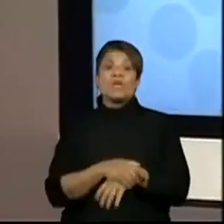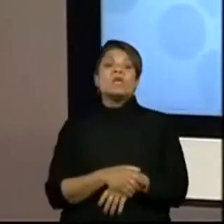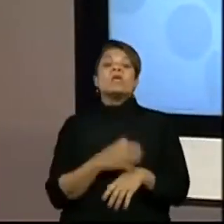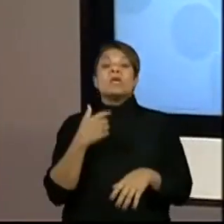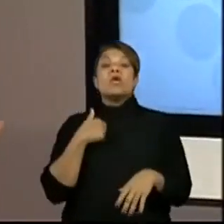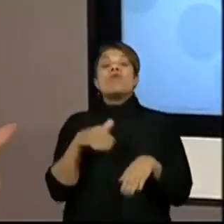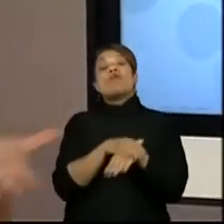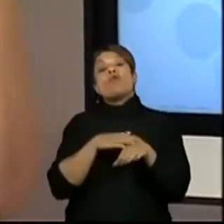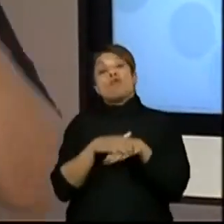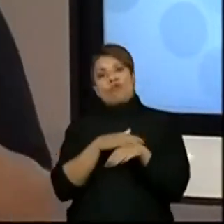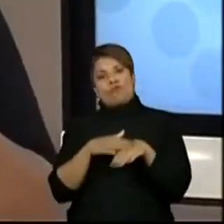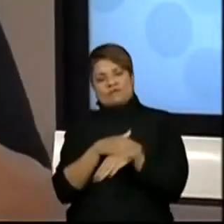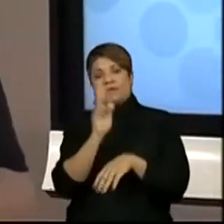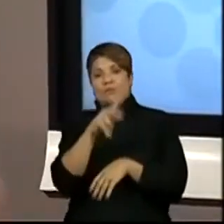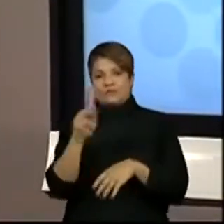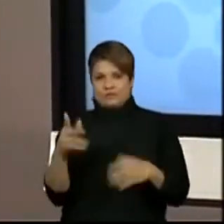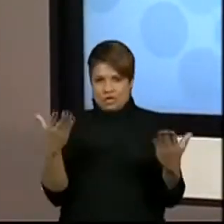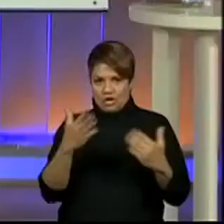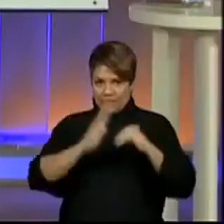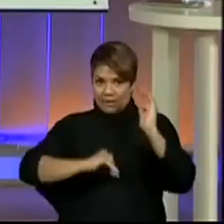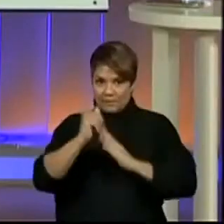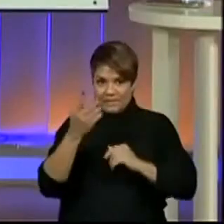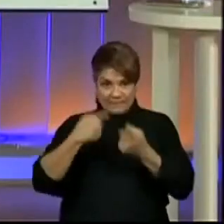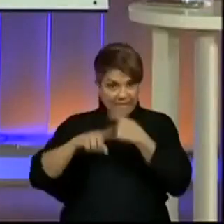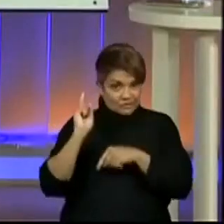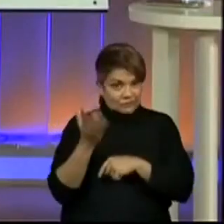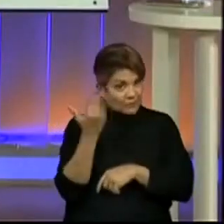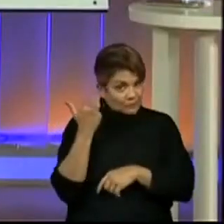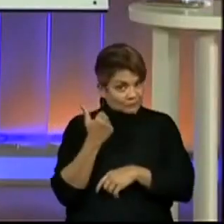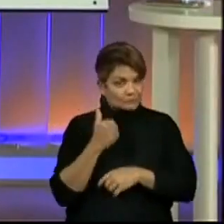professores. Vamos para a nossa habilidade?